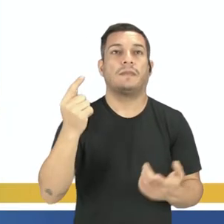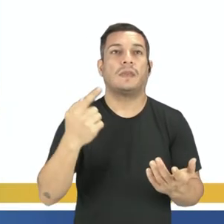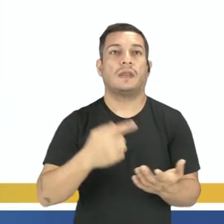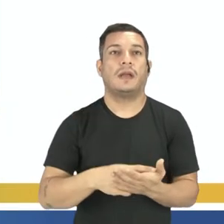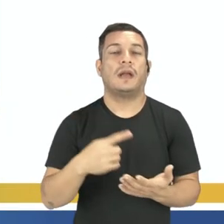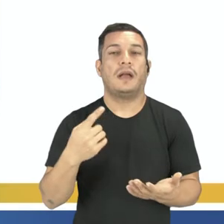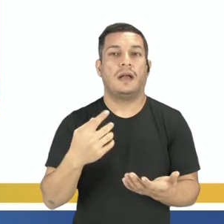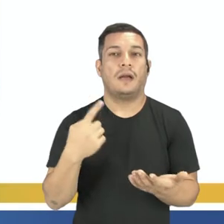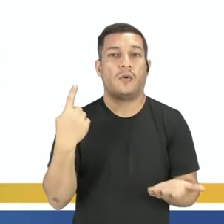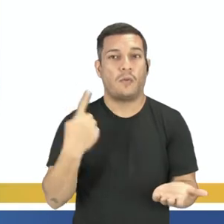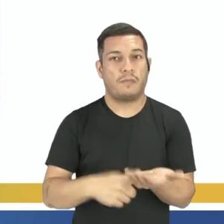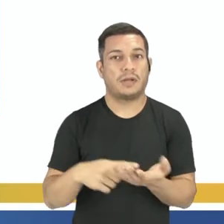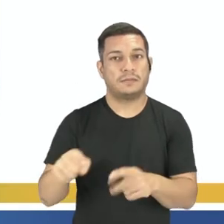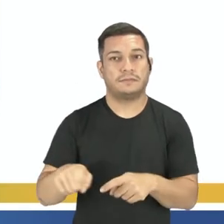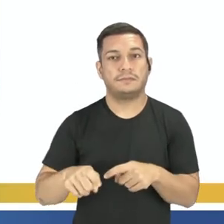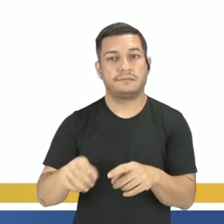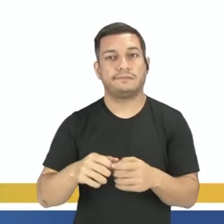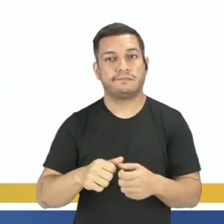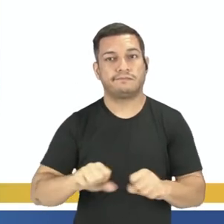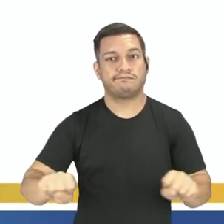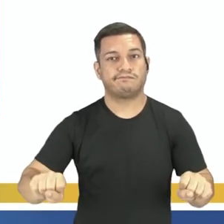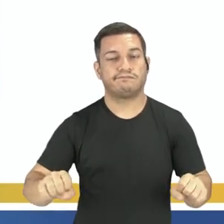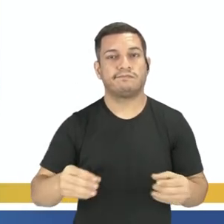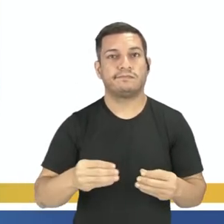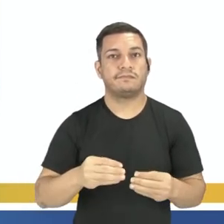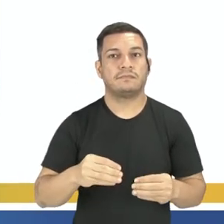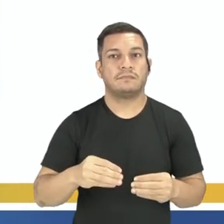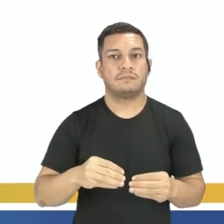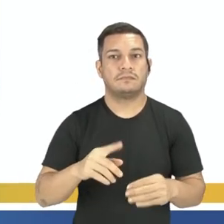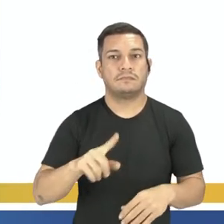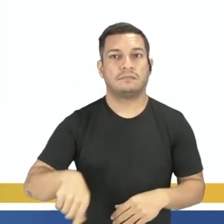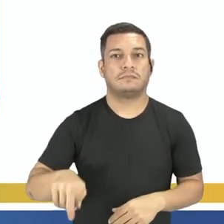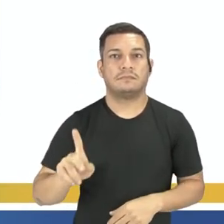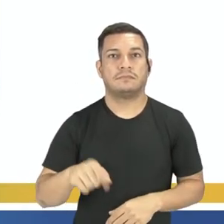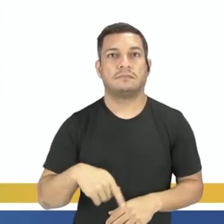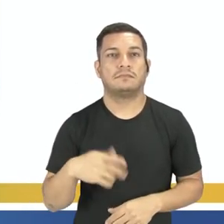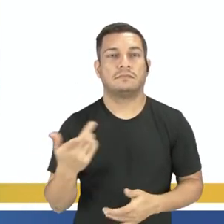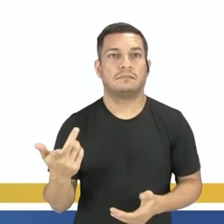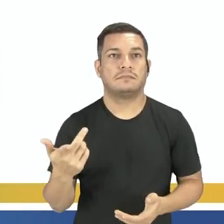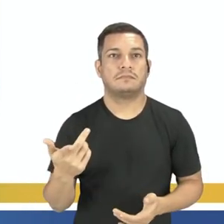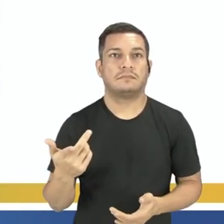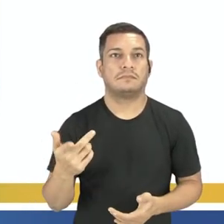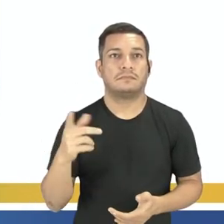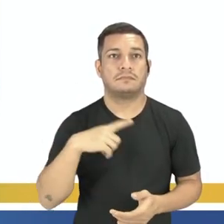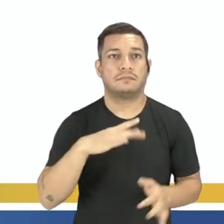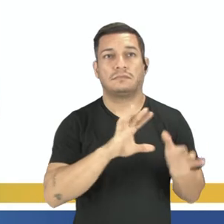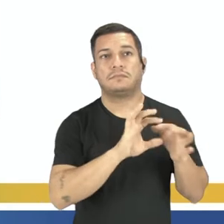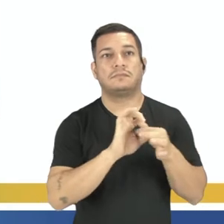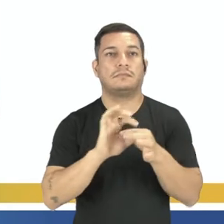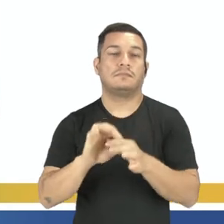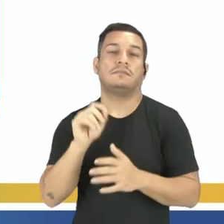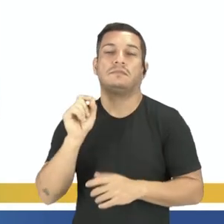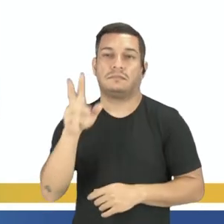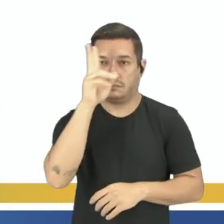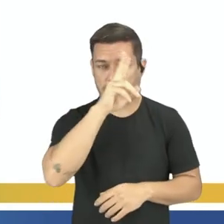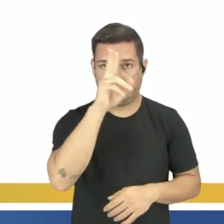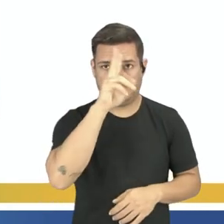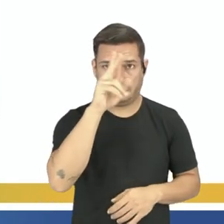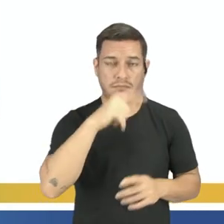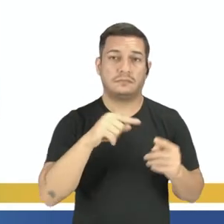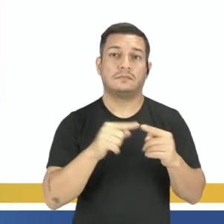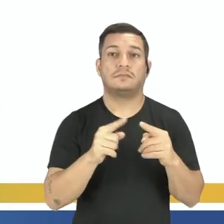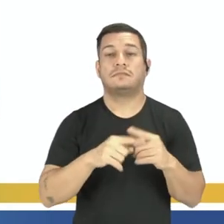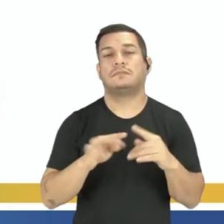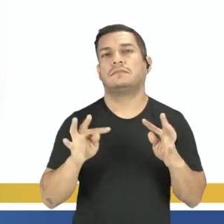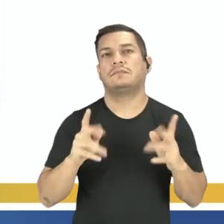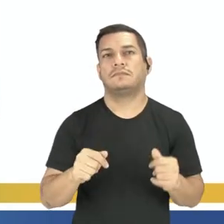Colonial. Observe bem que essa quebra do Pacto Colonial aí, ela vem com um contexto histórico relacionado